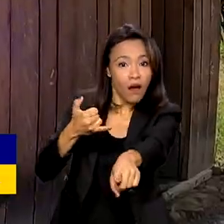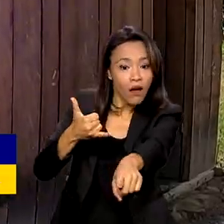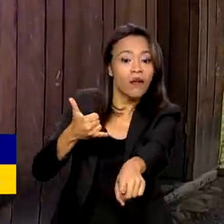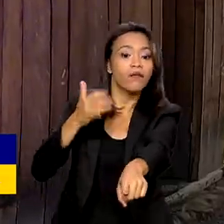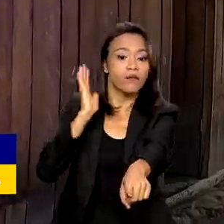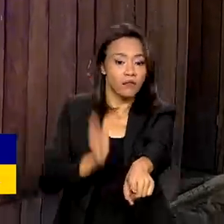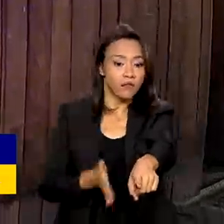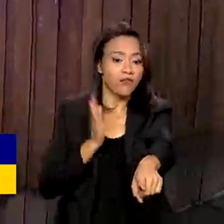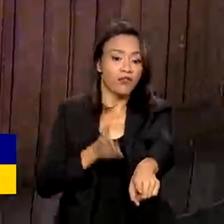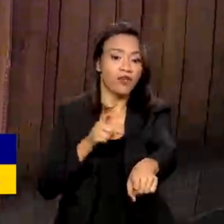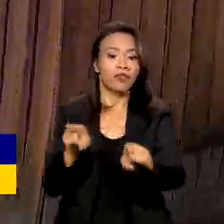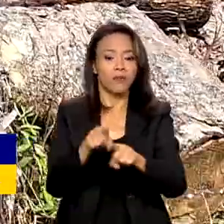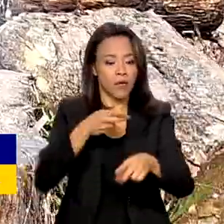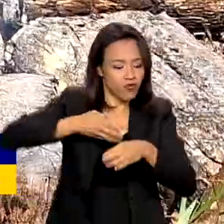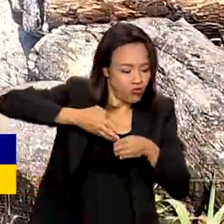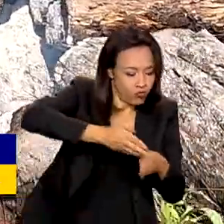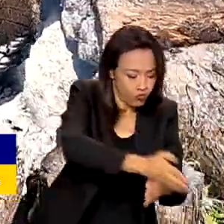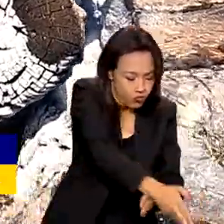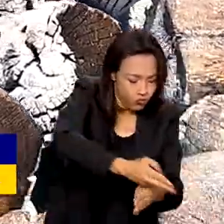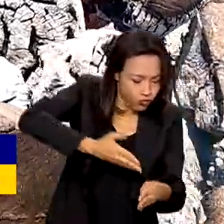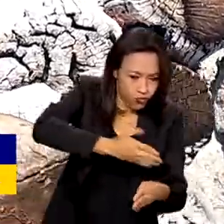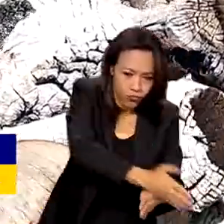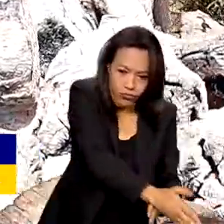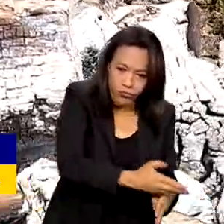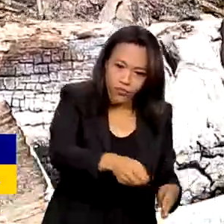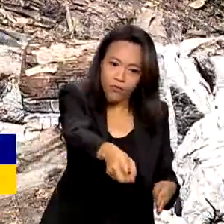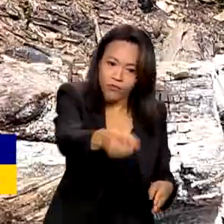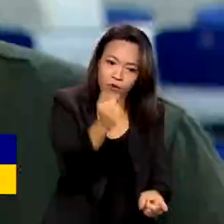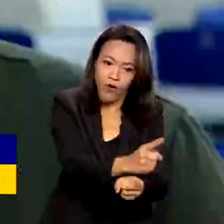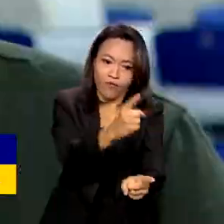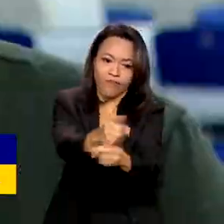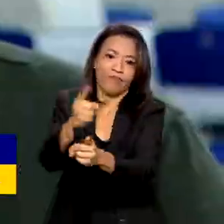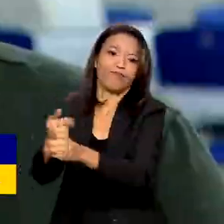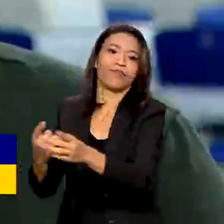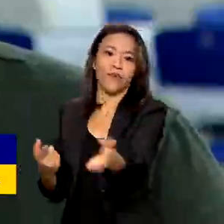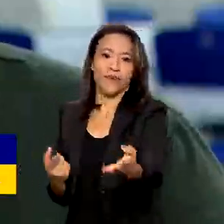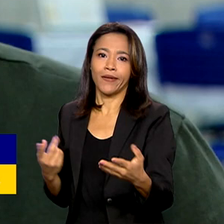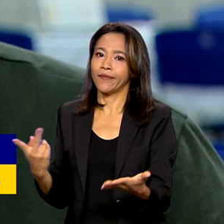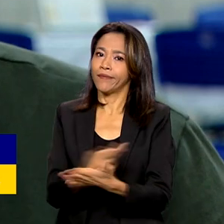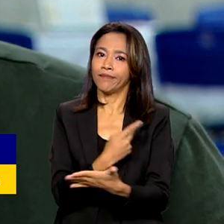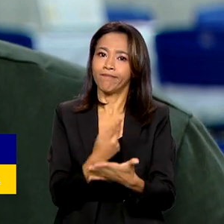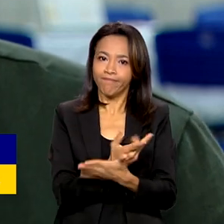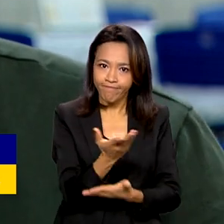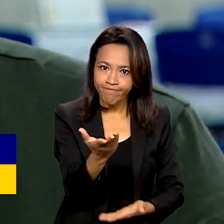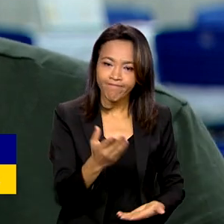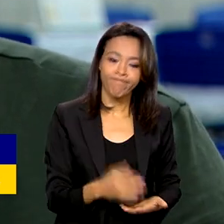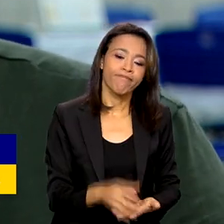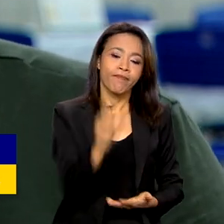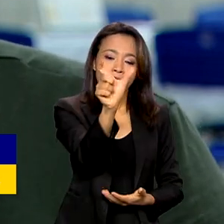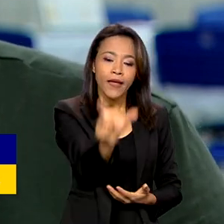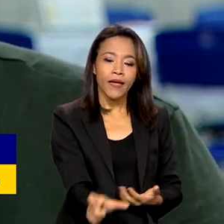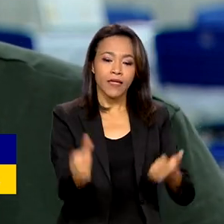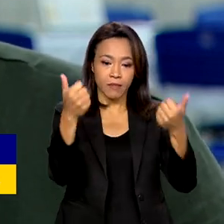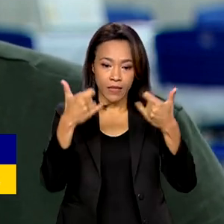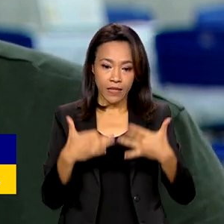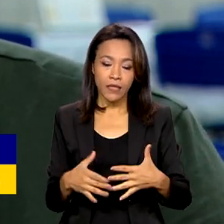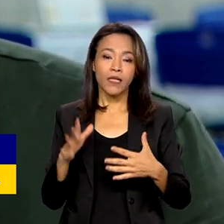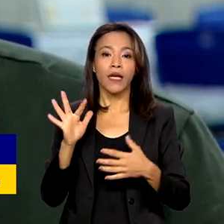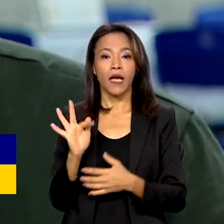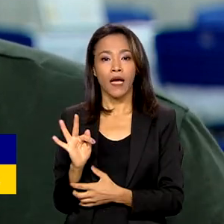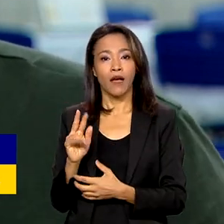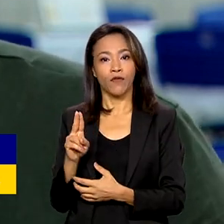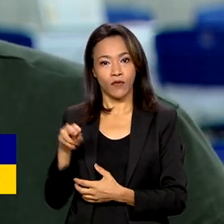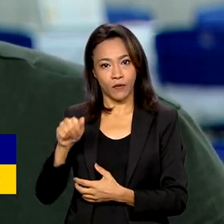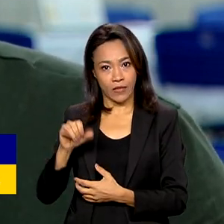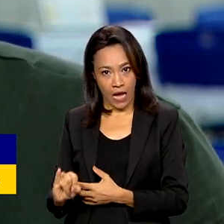localizadas serrarias e carvoarias clandestinas. A FUNAI, junto com a Força Nacional, vão permanecer mais um tempo na